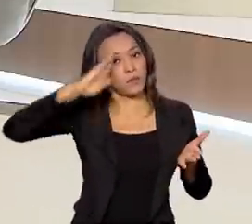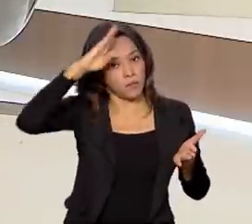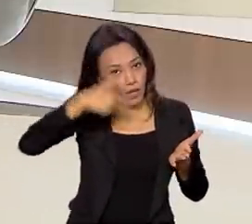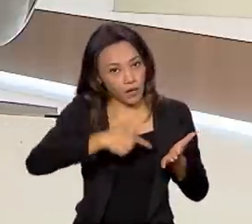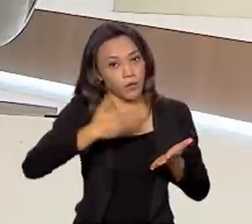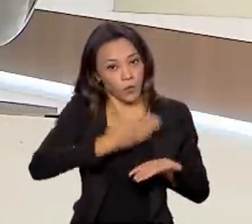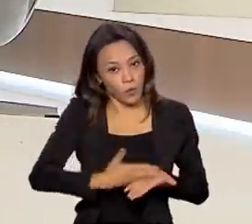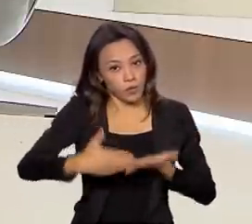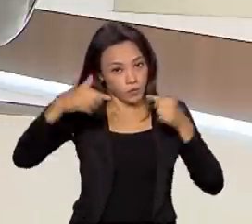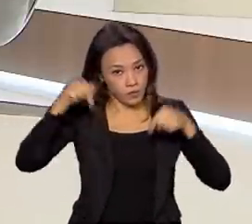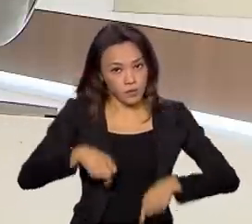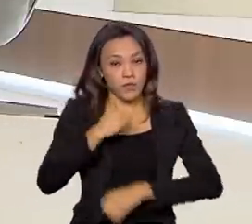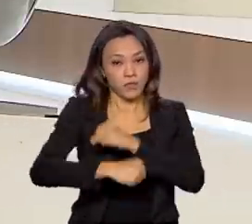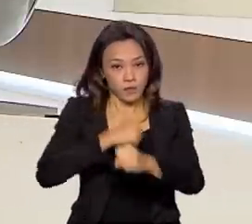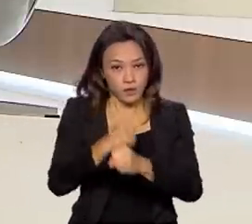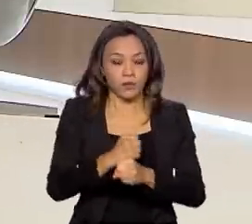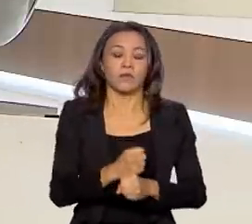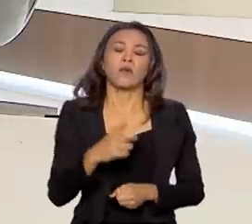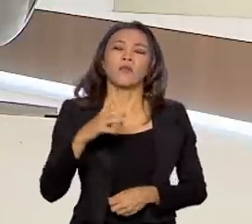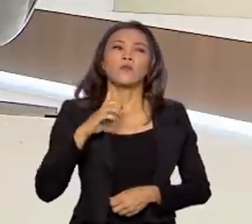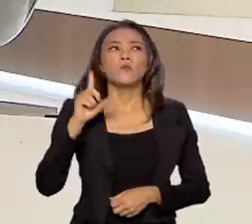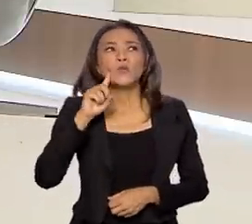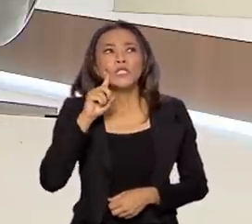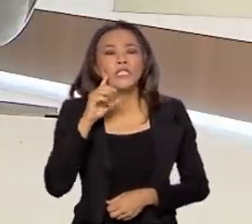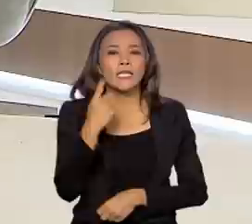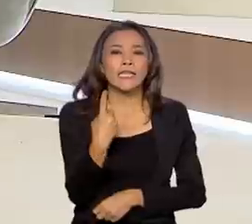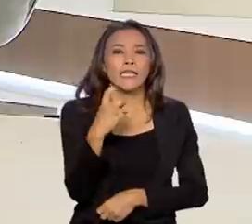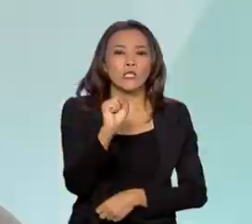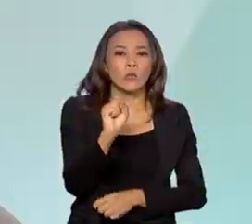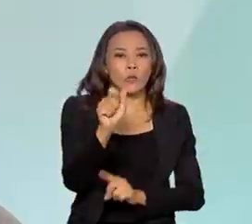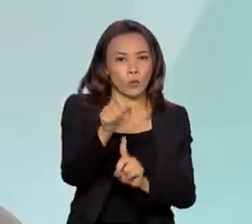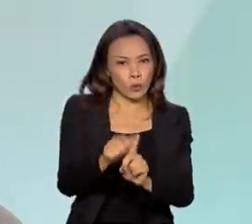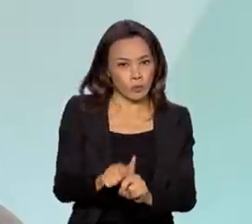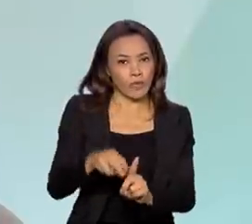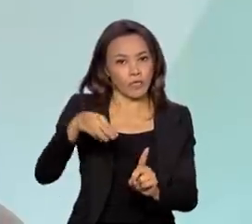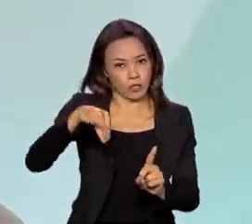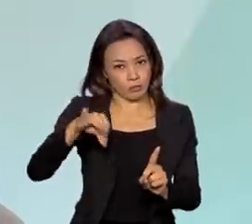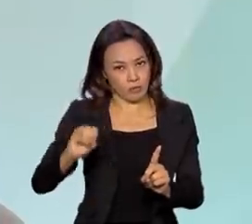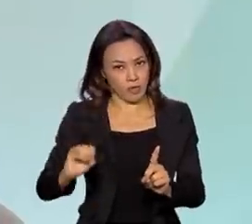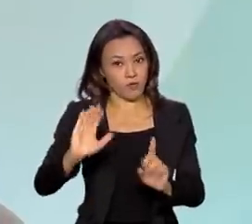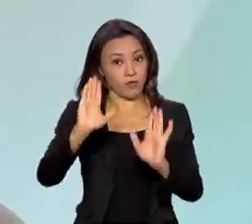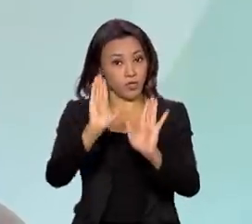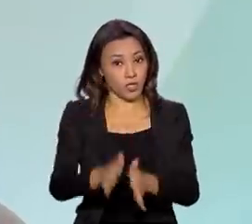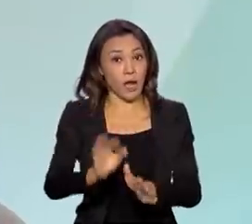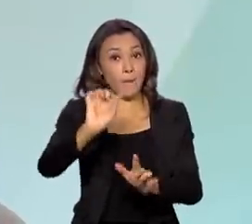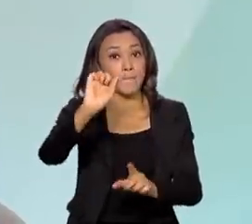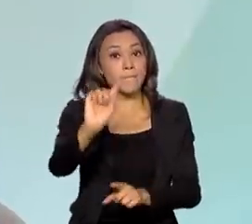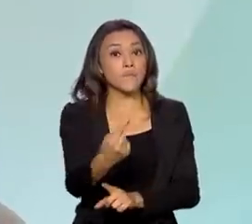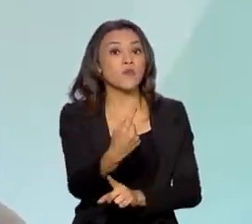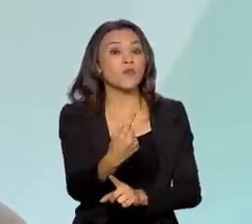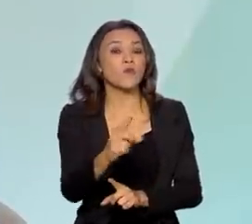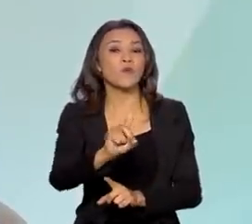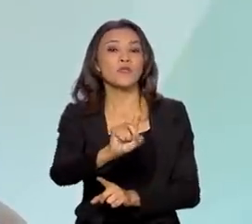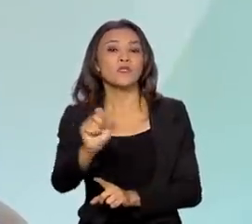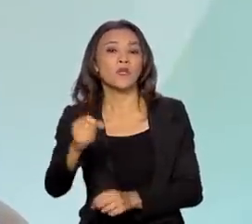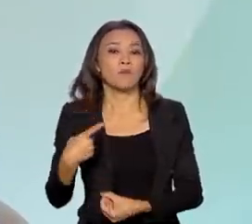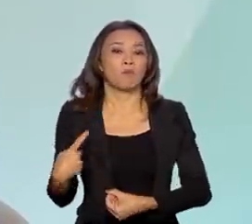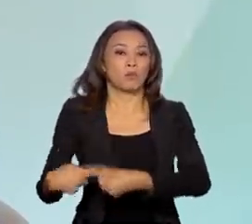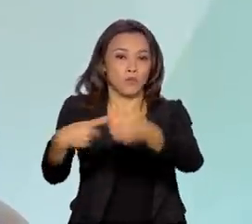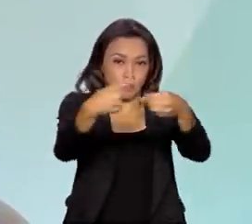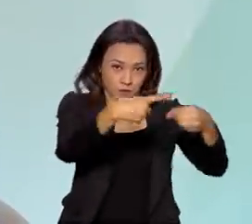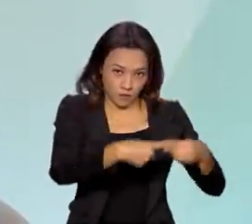Nós já temos, com data de 18 de 5, ao redor de 1.100 municípios